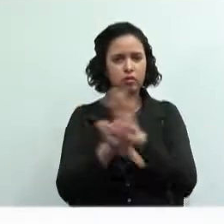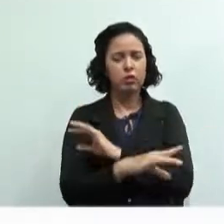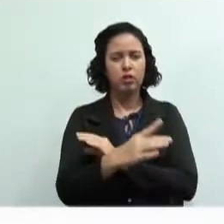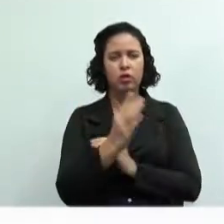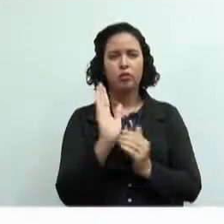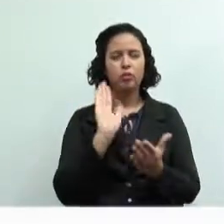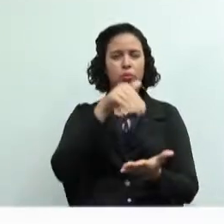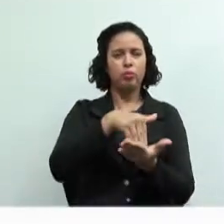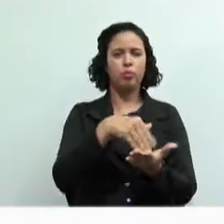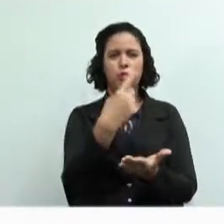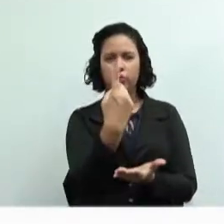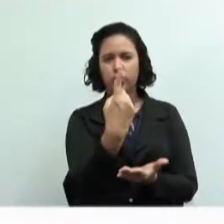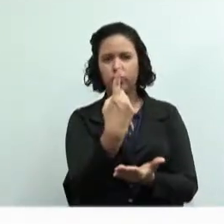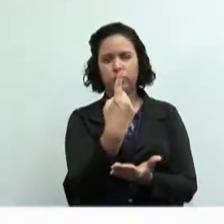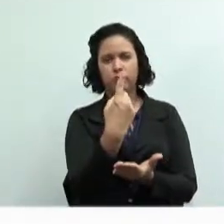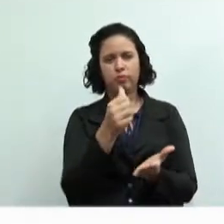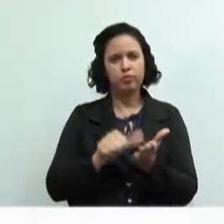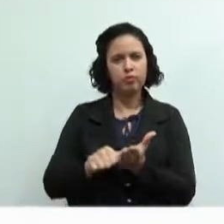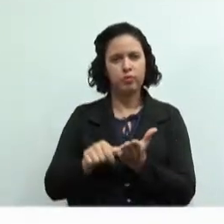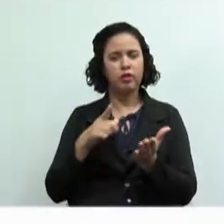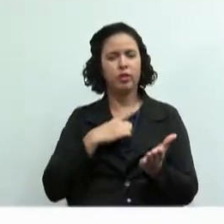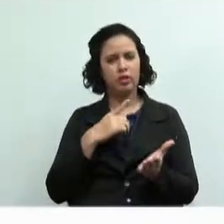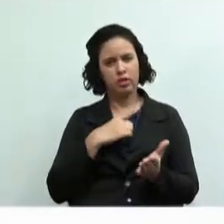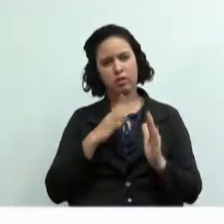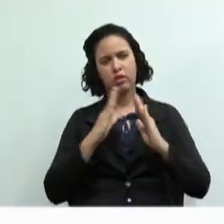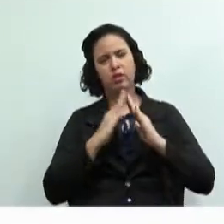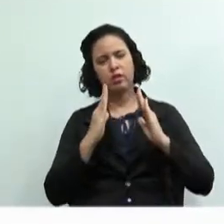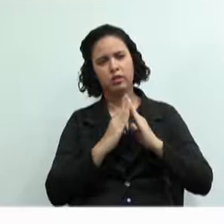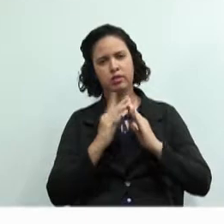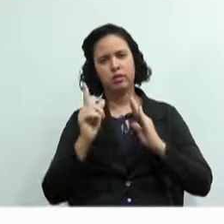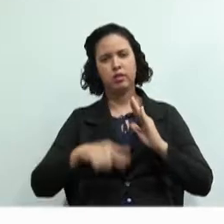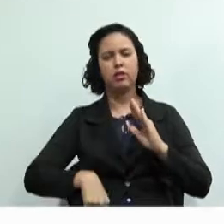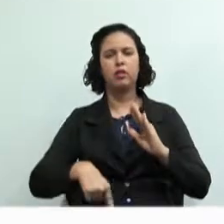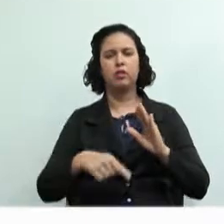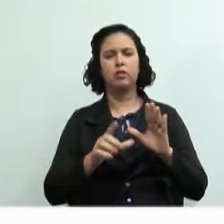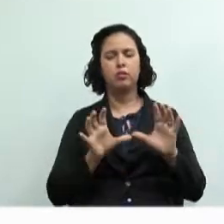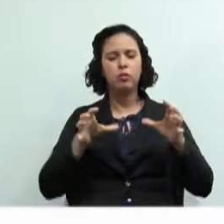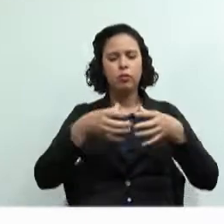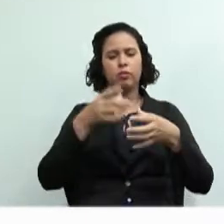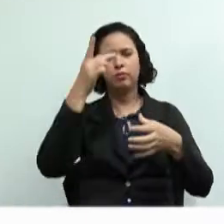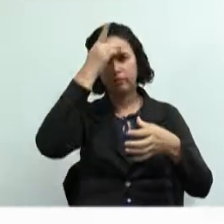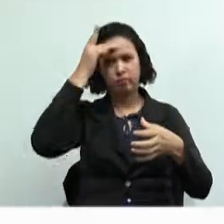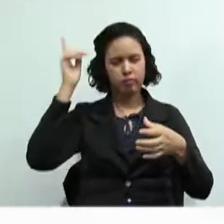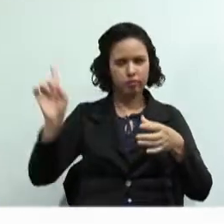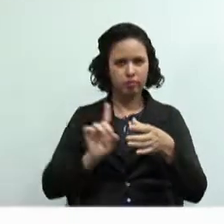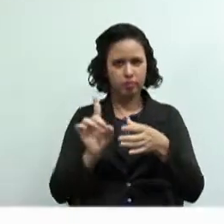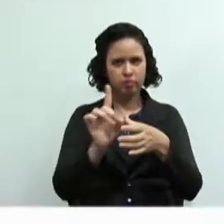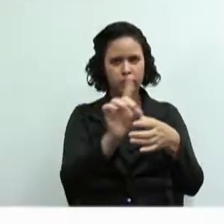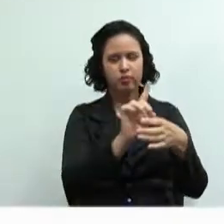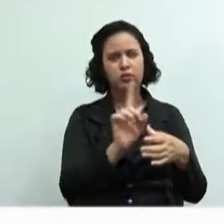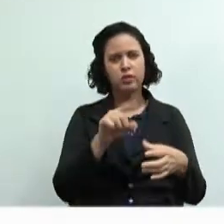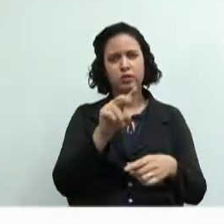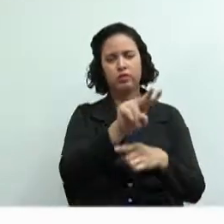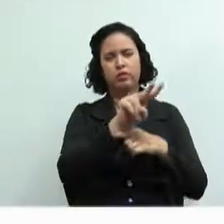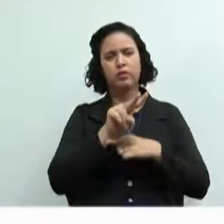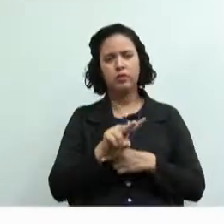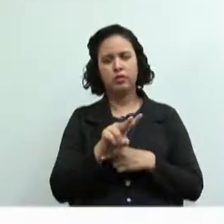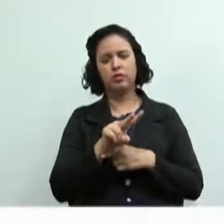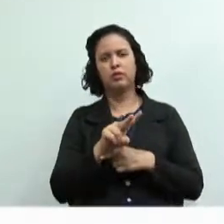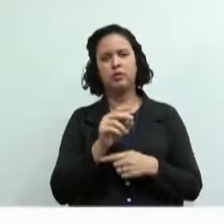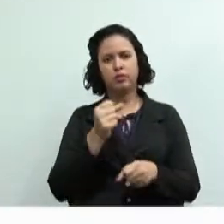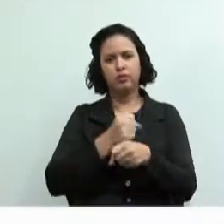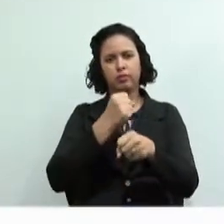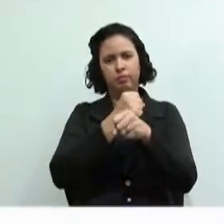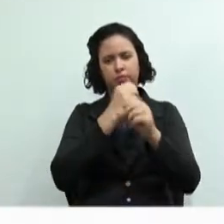sócio tiver sua residência. A cooperativa é formada por pessoas que se dedicam ao financiamento da construção de casas,